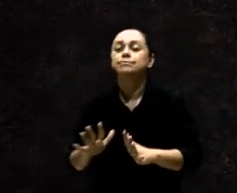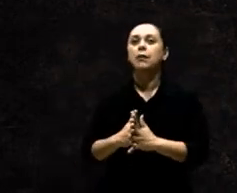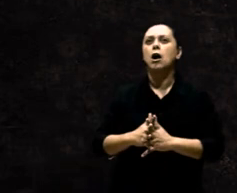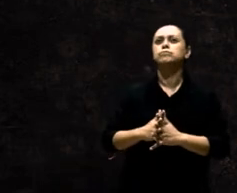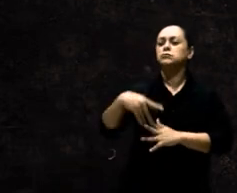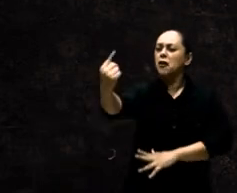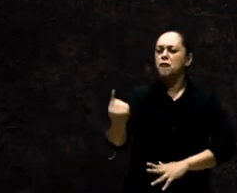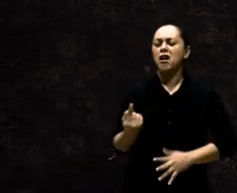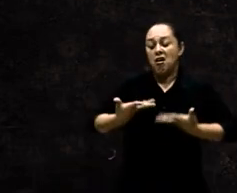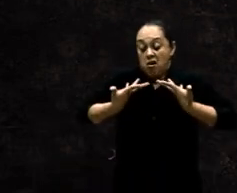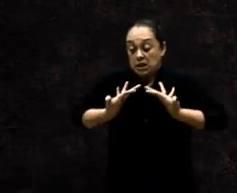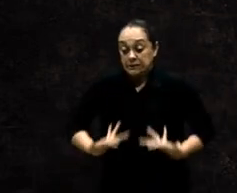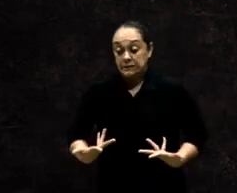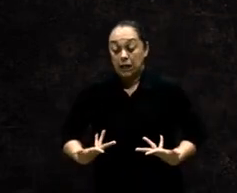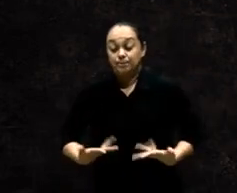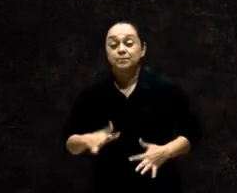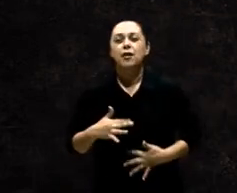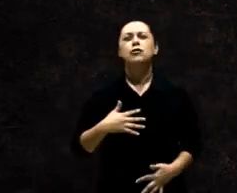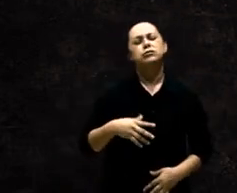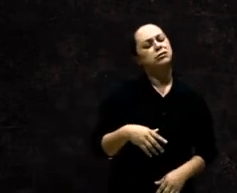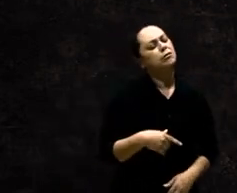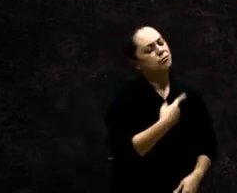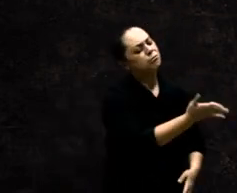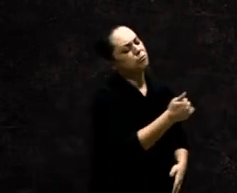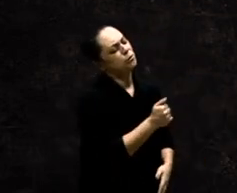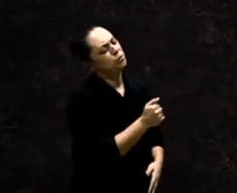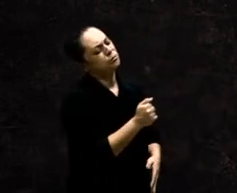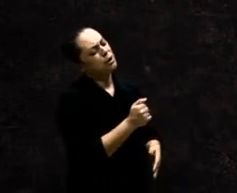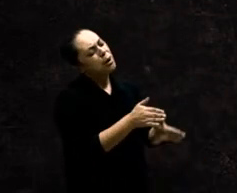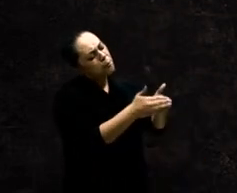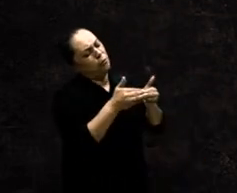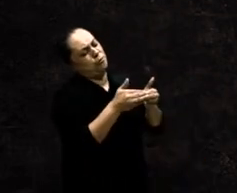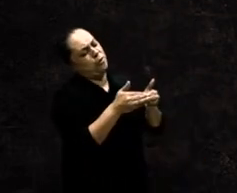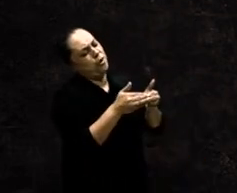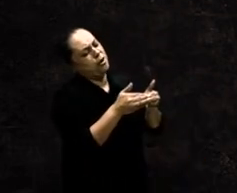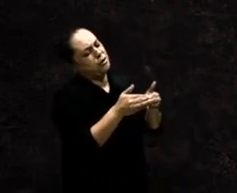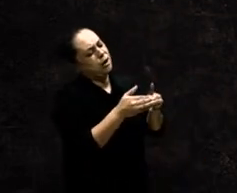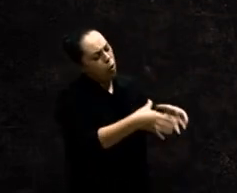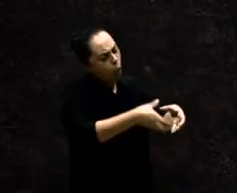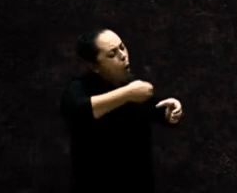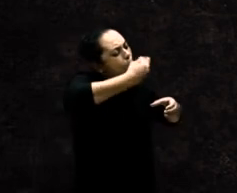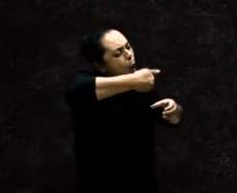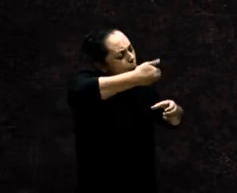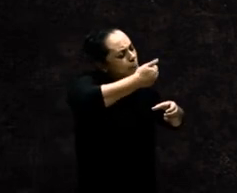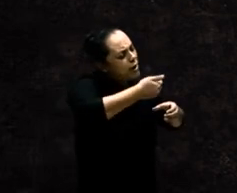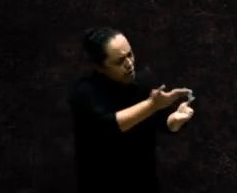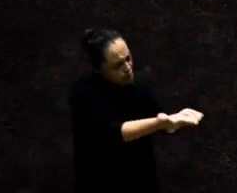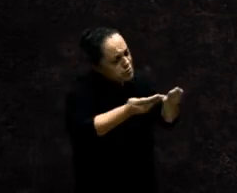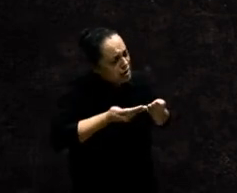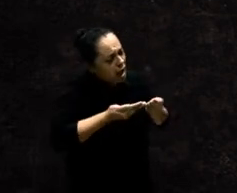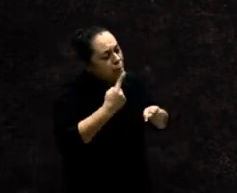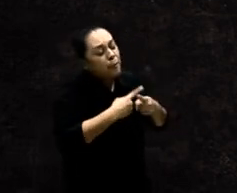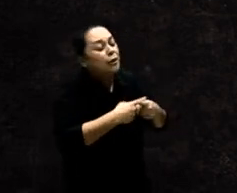Por isso se chamou o seu nome Edom Então disse Jacó Vende-me hoje A tua